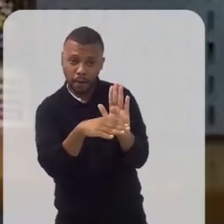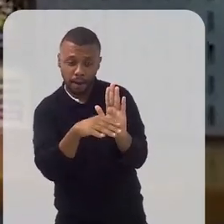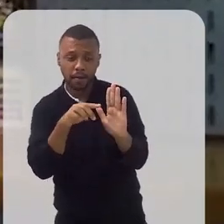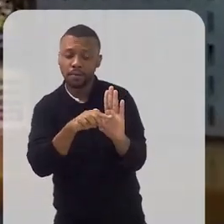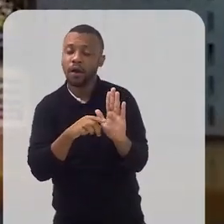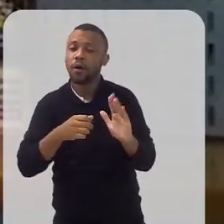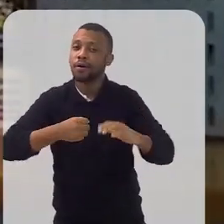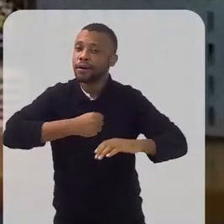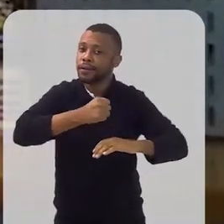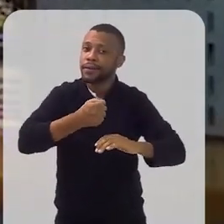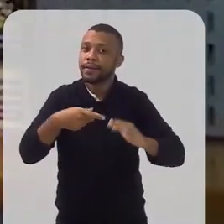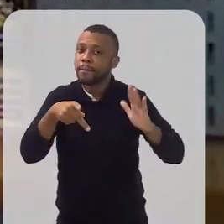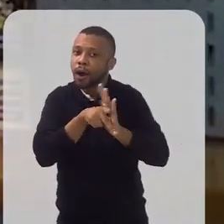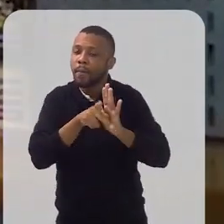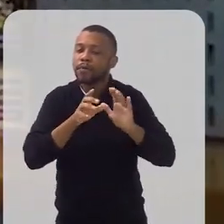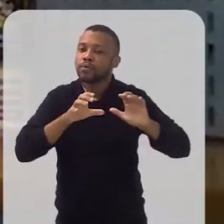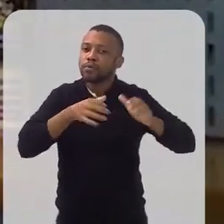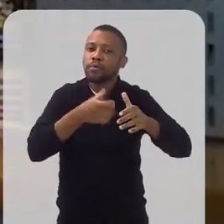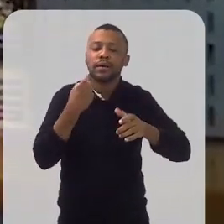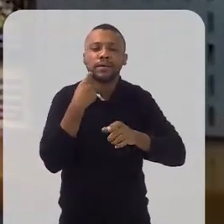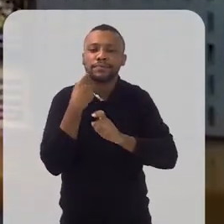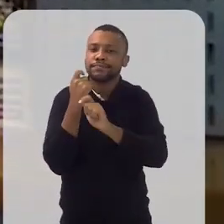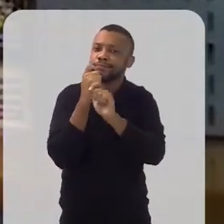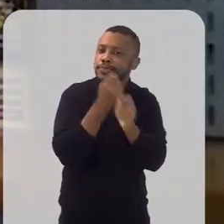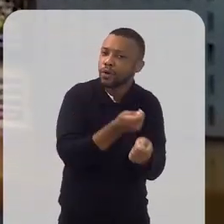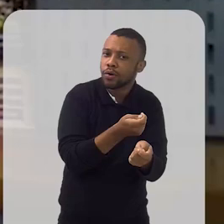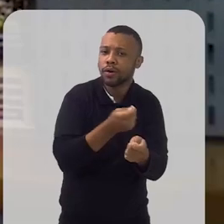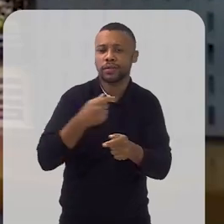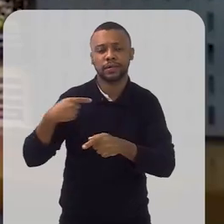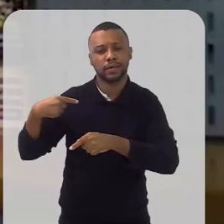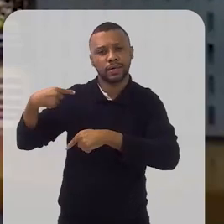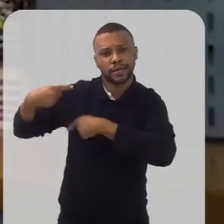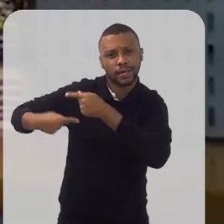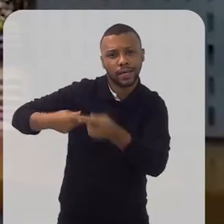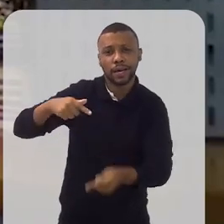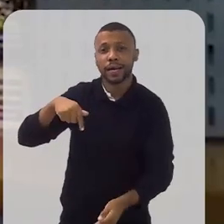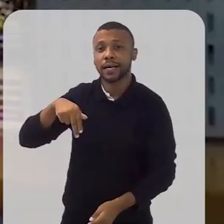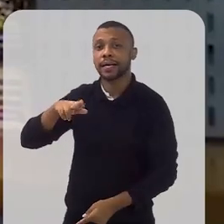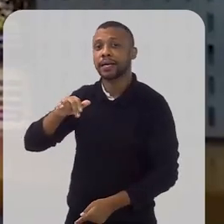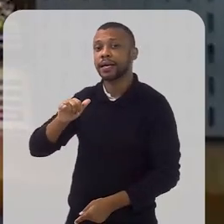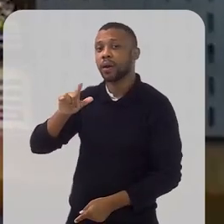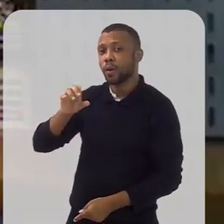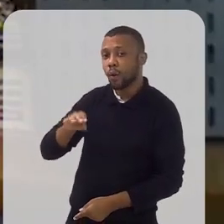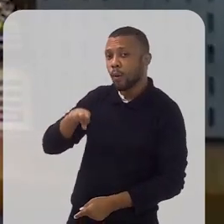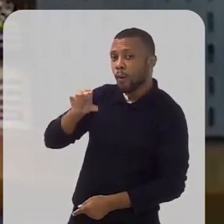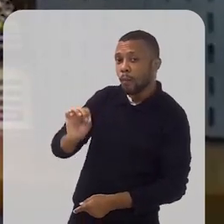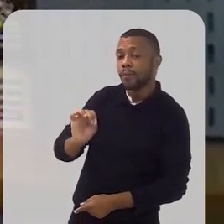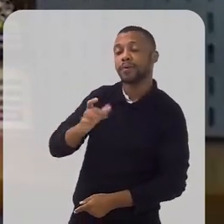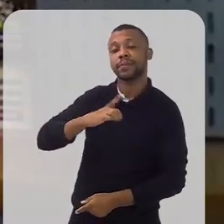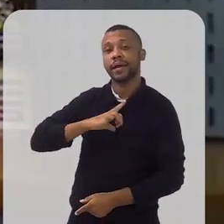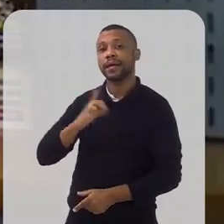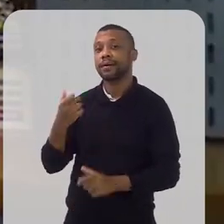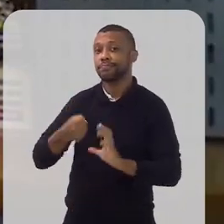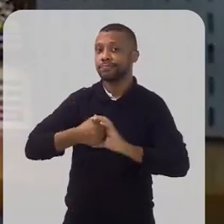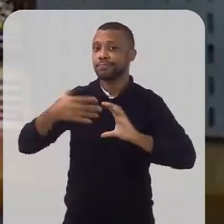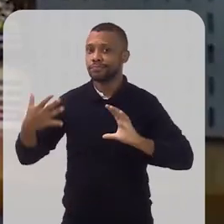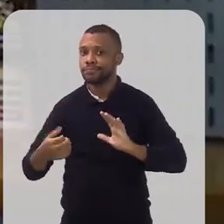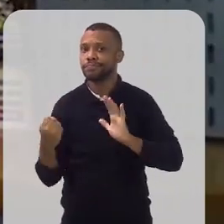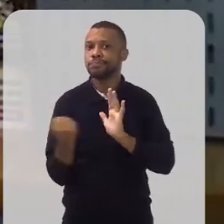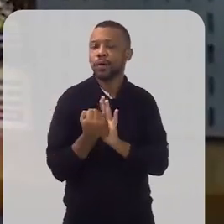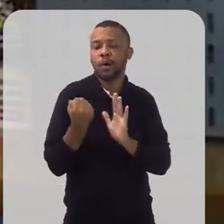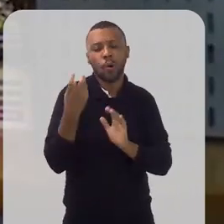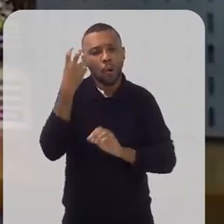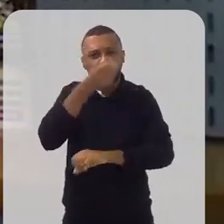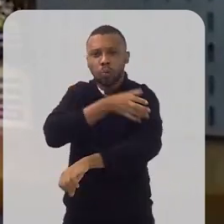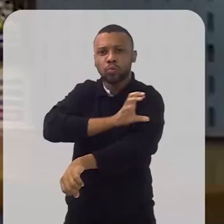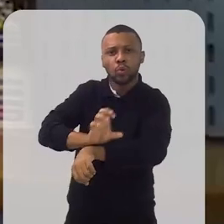que são receitas de quilombos e pescadores, eu chamo assim dessa forma carinhosa. Mas que trazem aí cultura, trazem proximidade